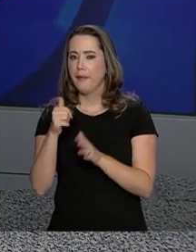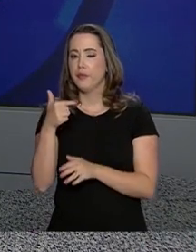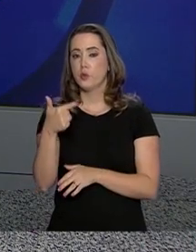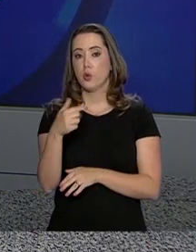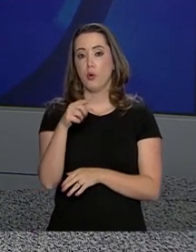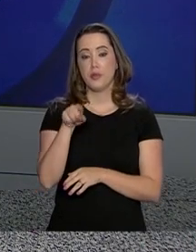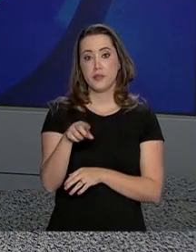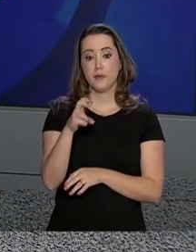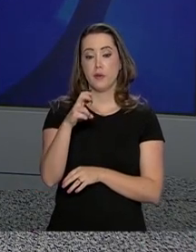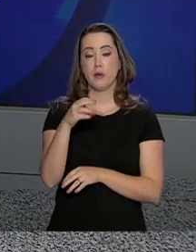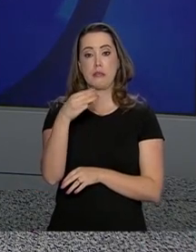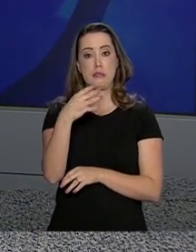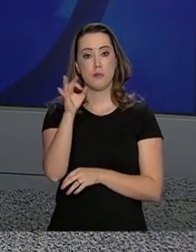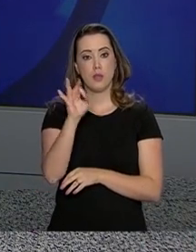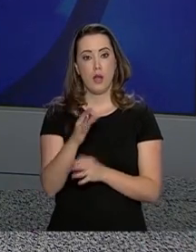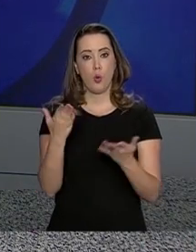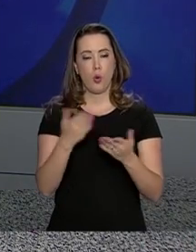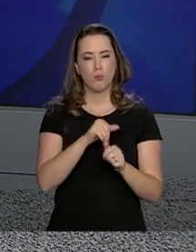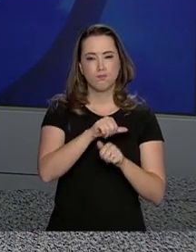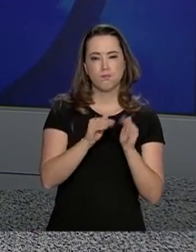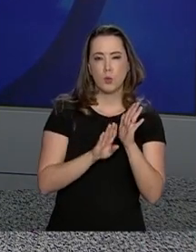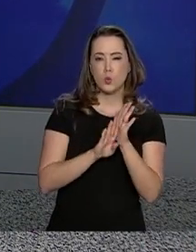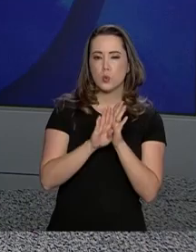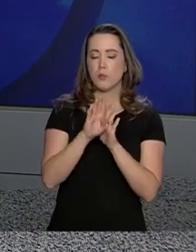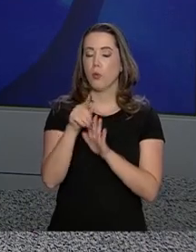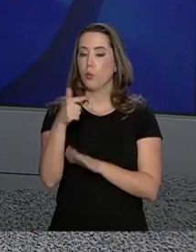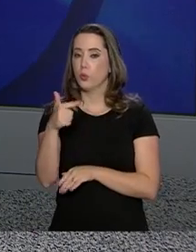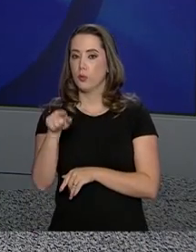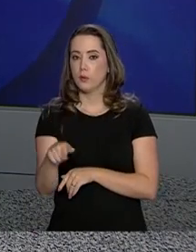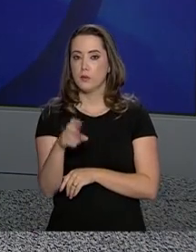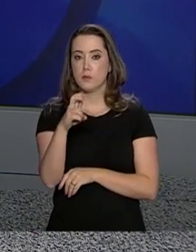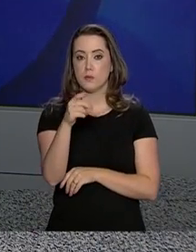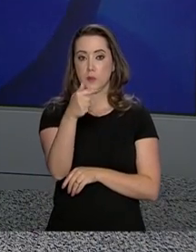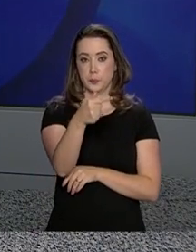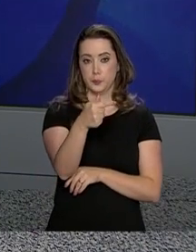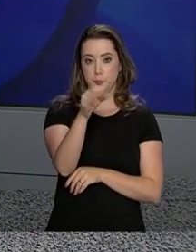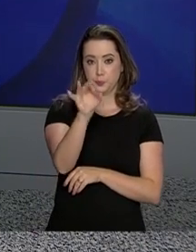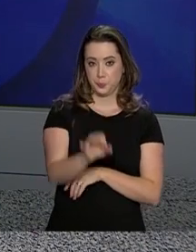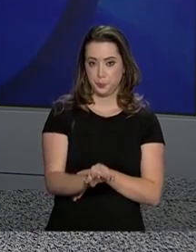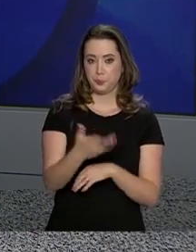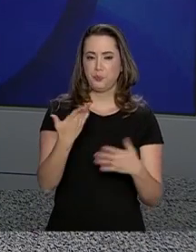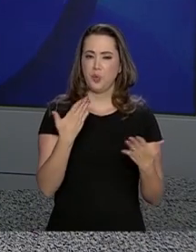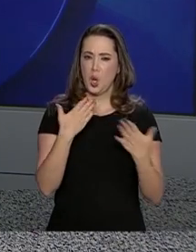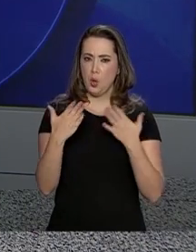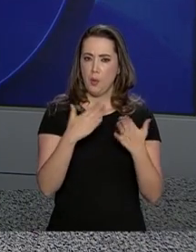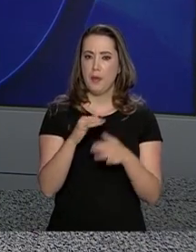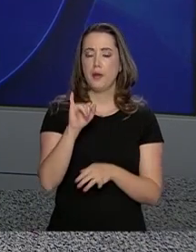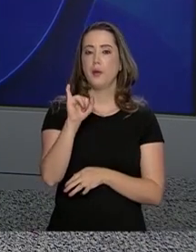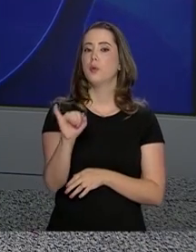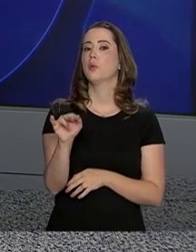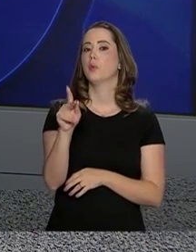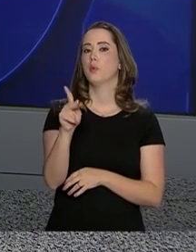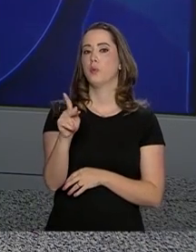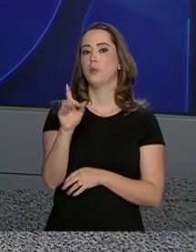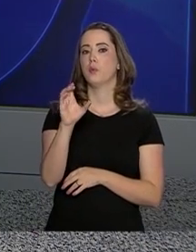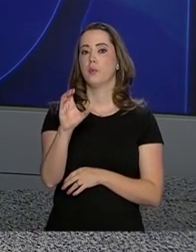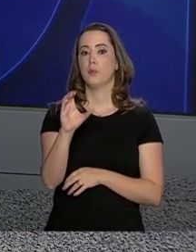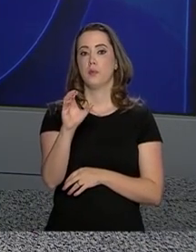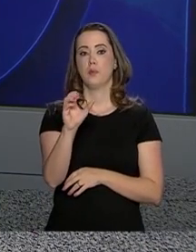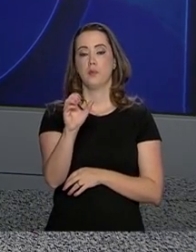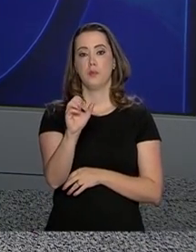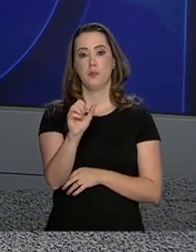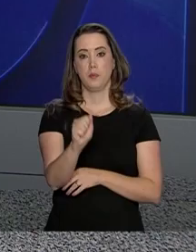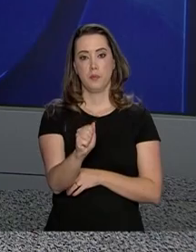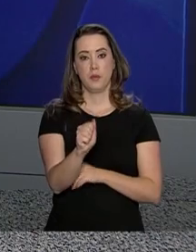,53% para 2,57%. Em relação ao índice de preços ao consumidor amplo, o